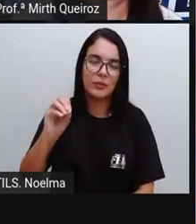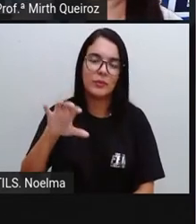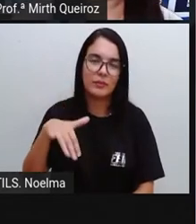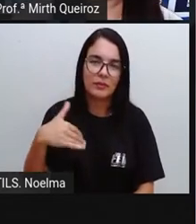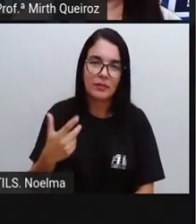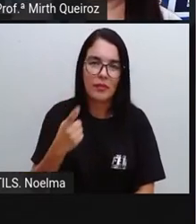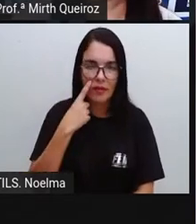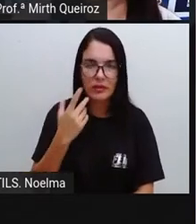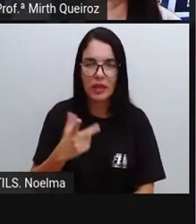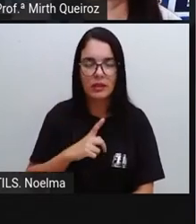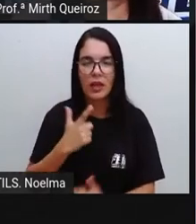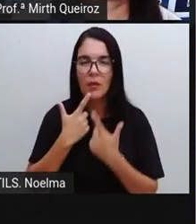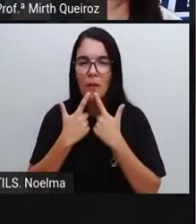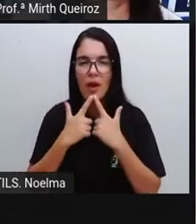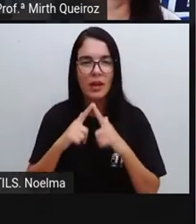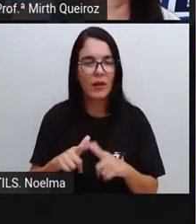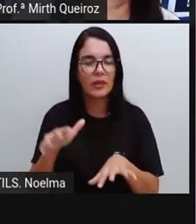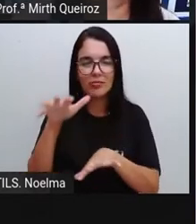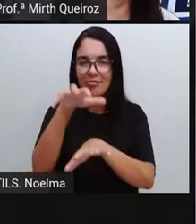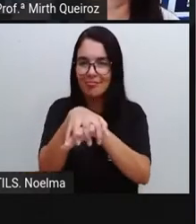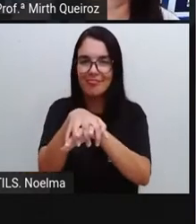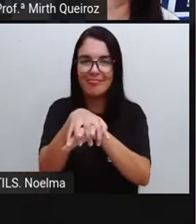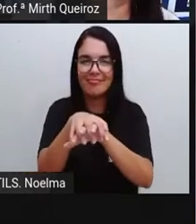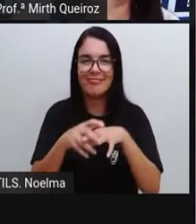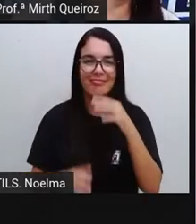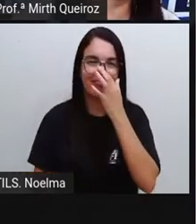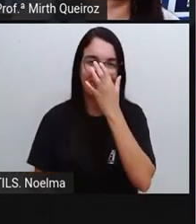né? Em uma linguagem irreverente.